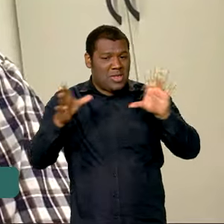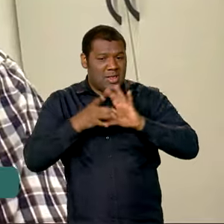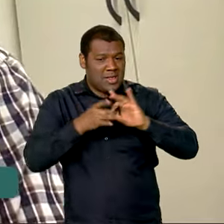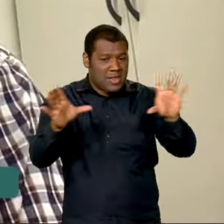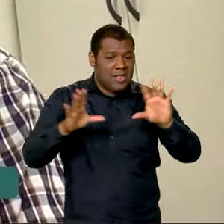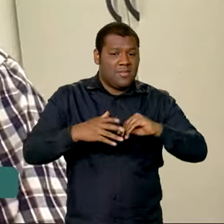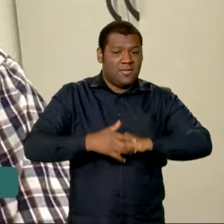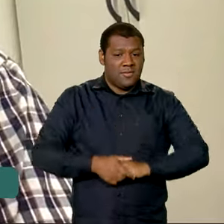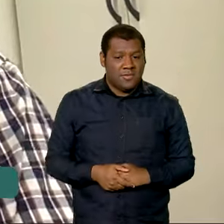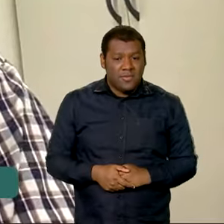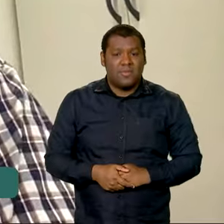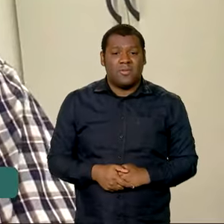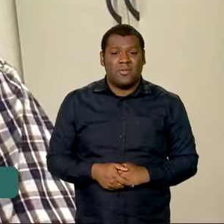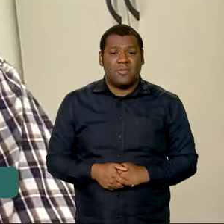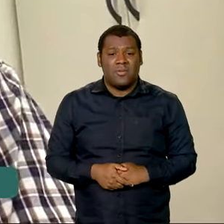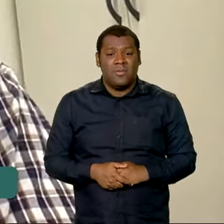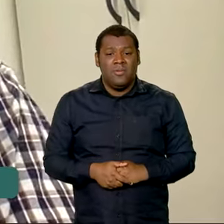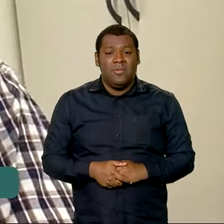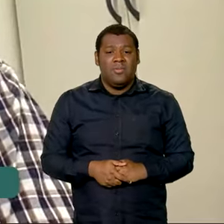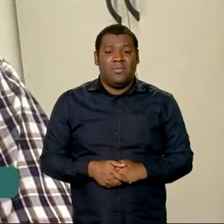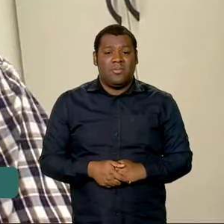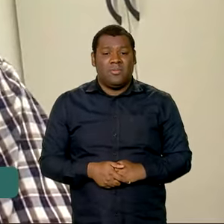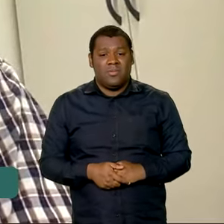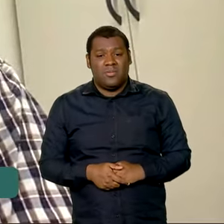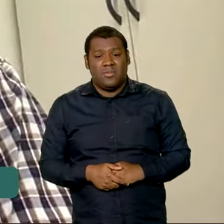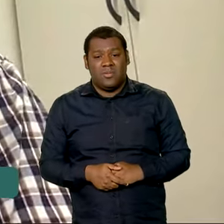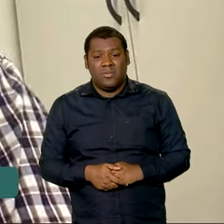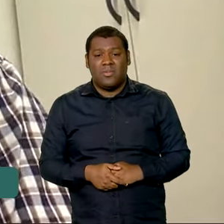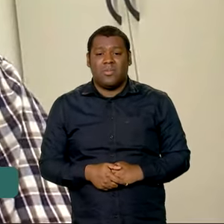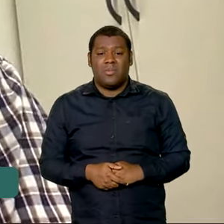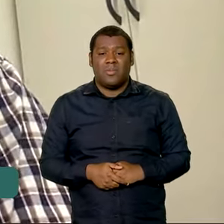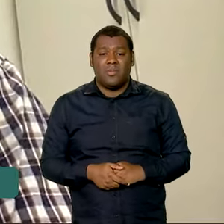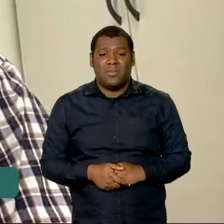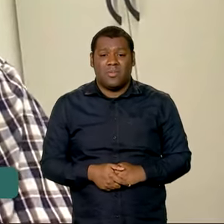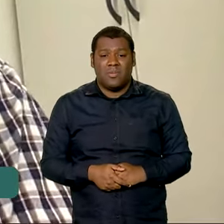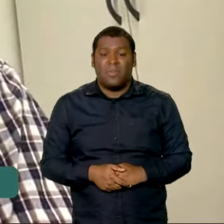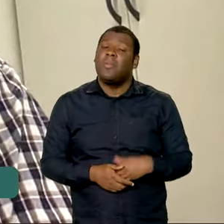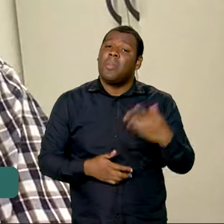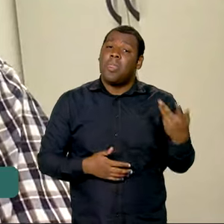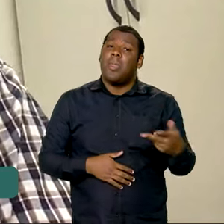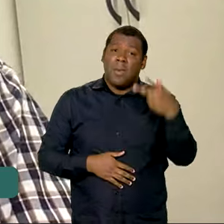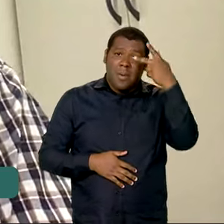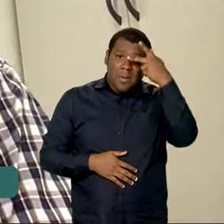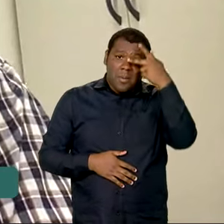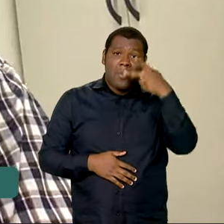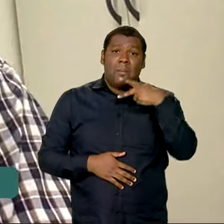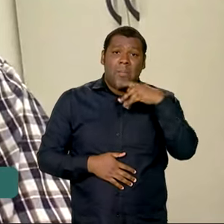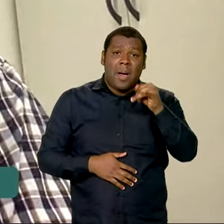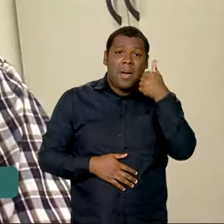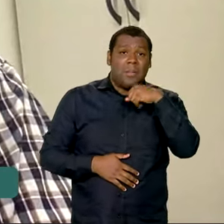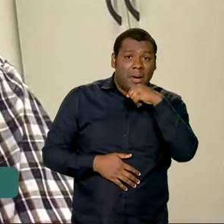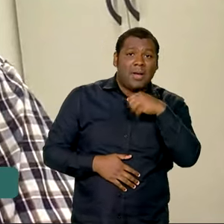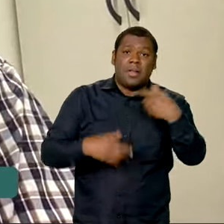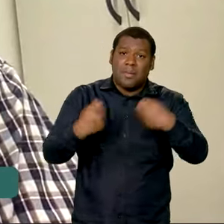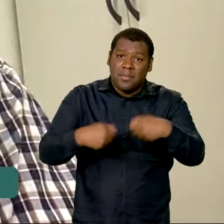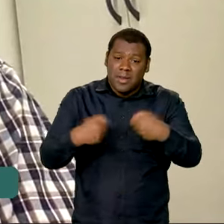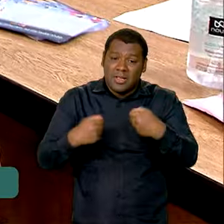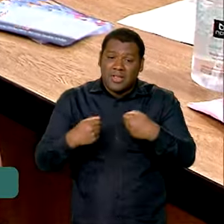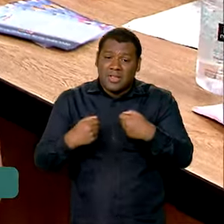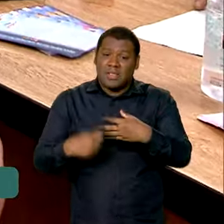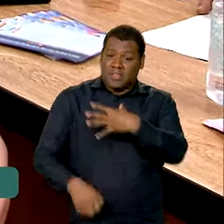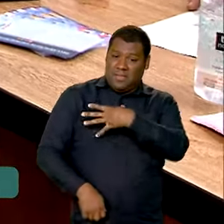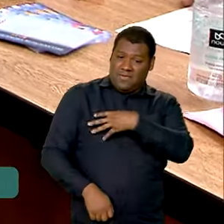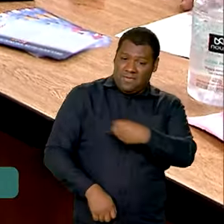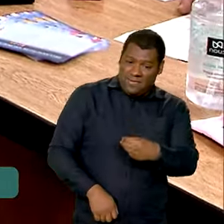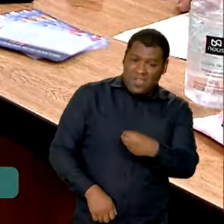a ida das pessoas com as crianças nas unidades de saúde para a vacinação.